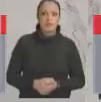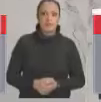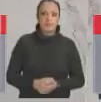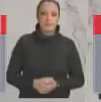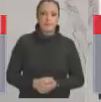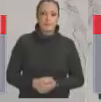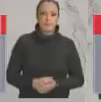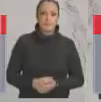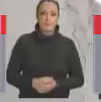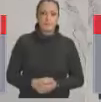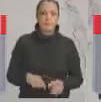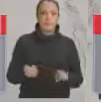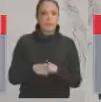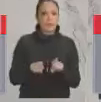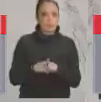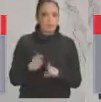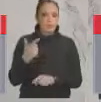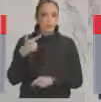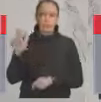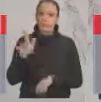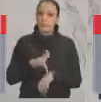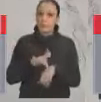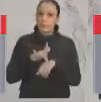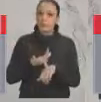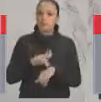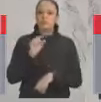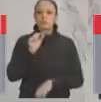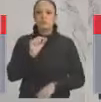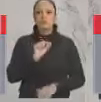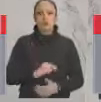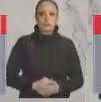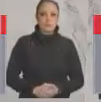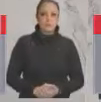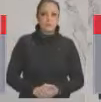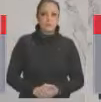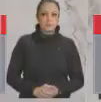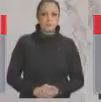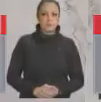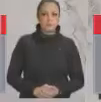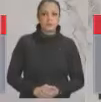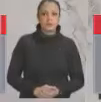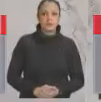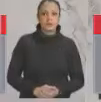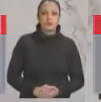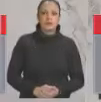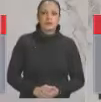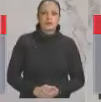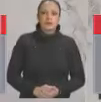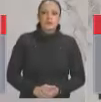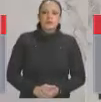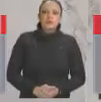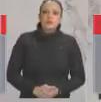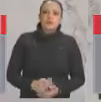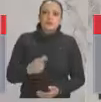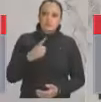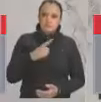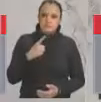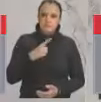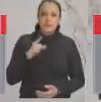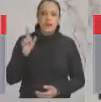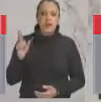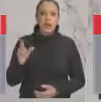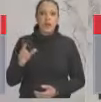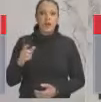Tem mais um caso aqui, que é um absurdo total, que é uma excrescência, algo abominável, também acontecendo em